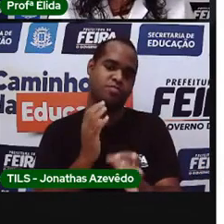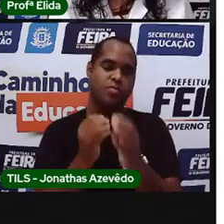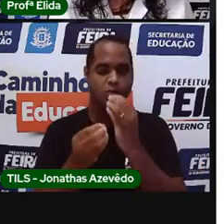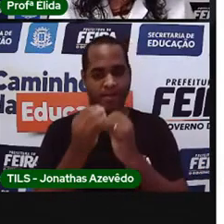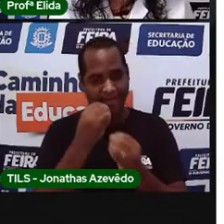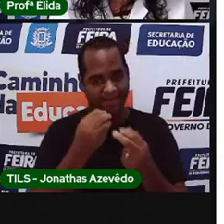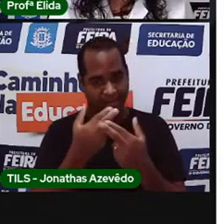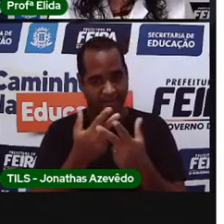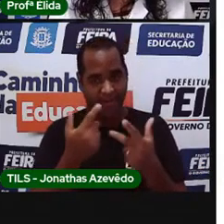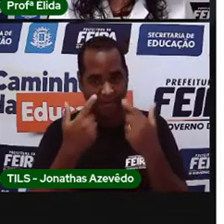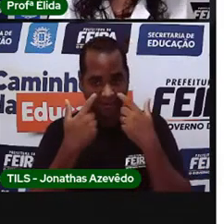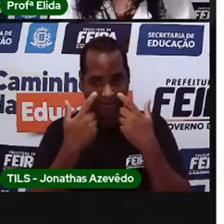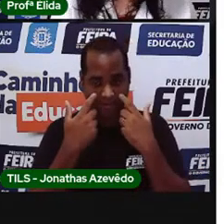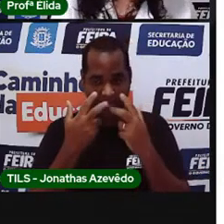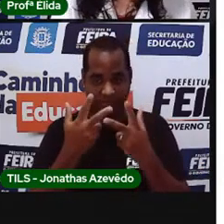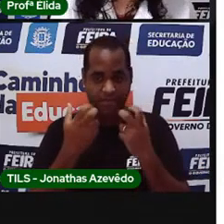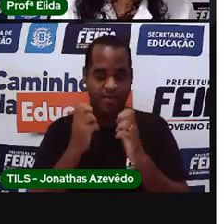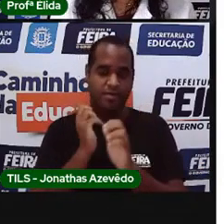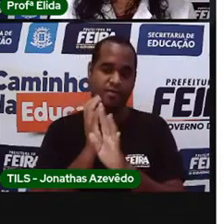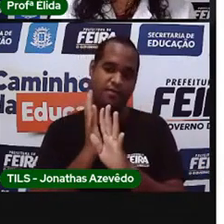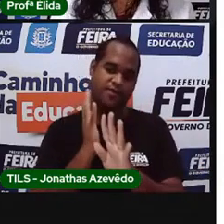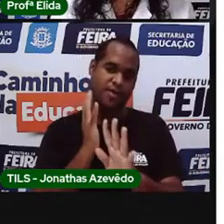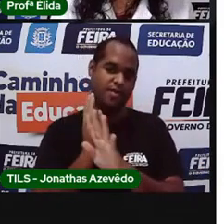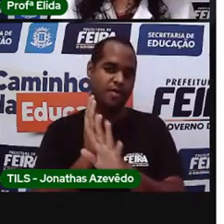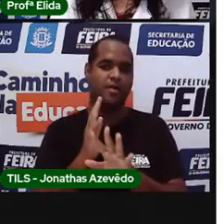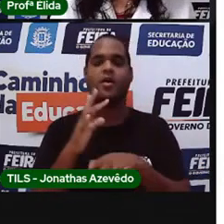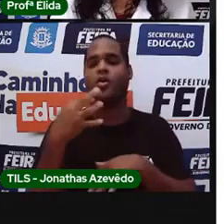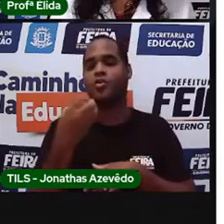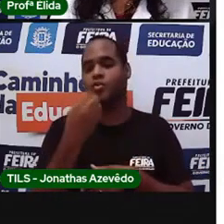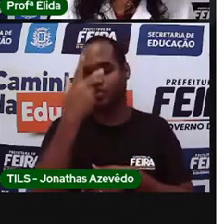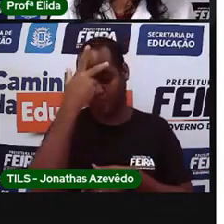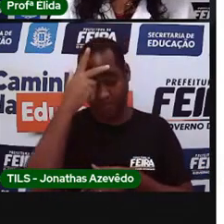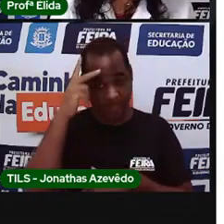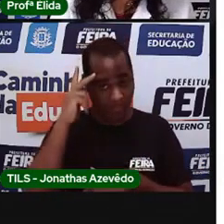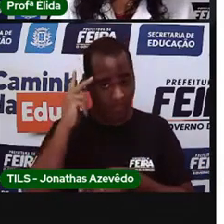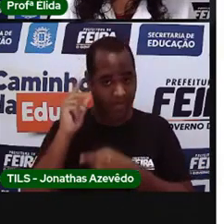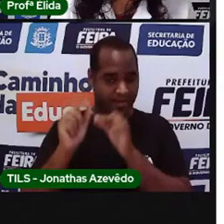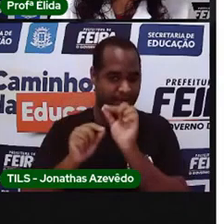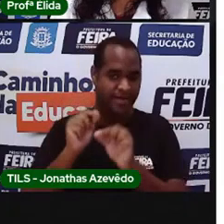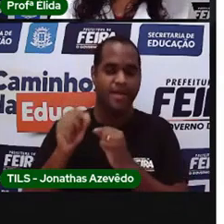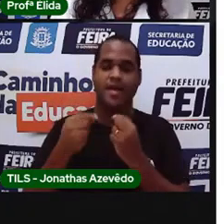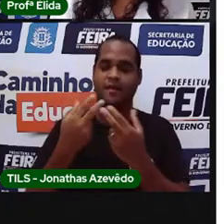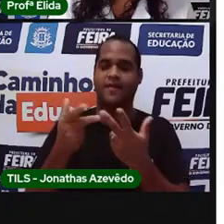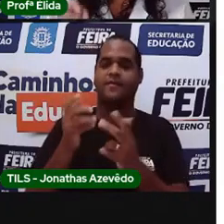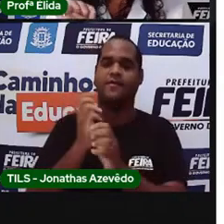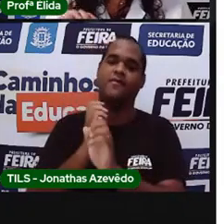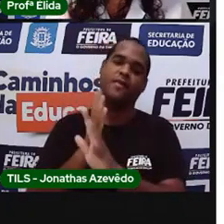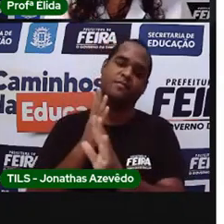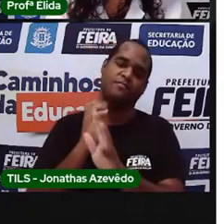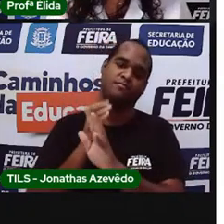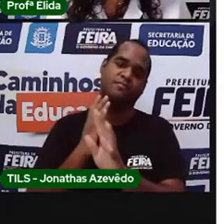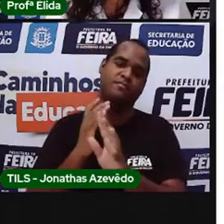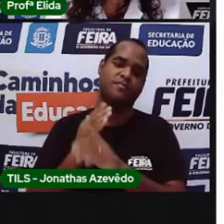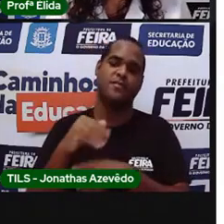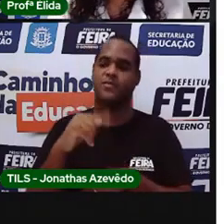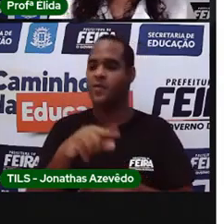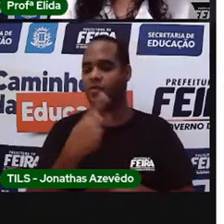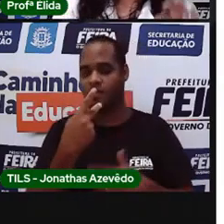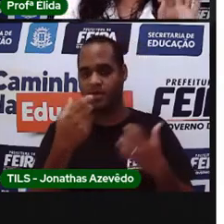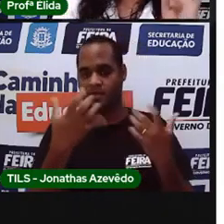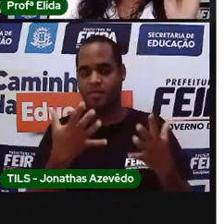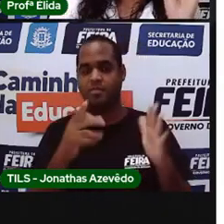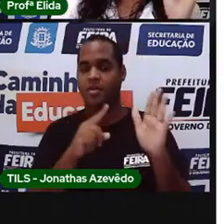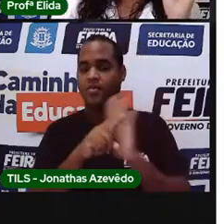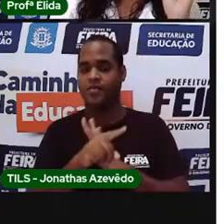Observe a fila. Eu vou falar o nome de todos os meninos que estão na fila, tá bem? E depois eu vou fazer a pergunta.